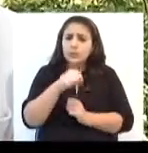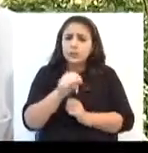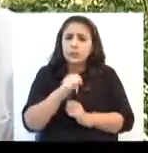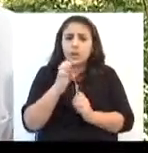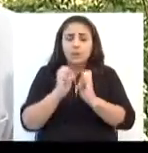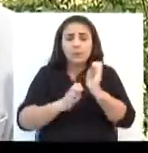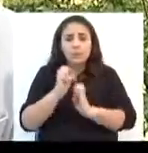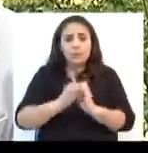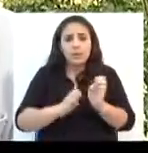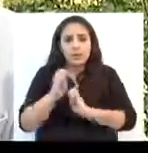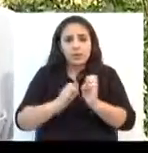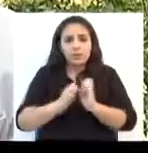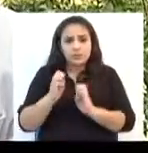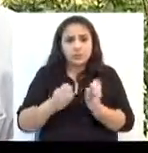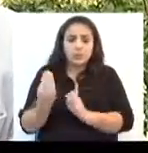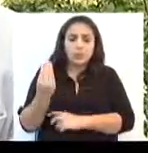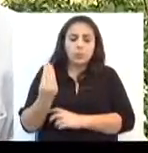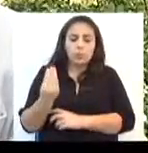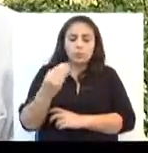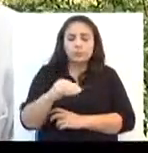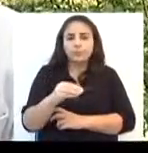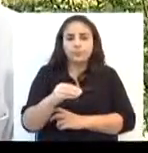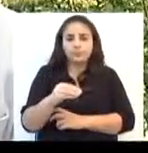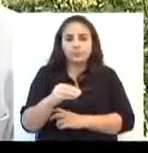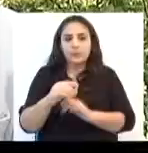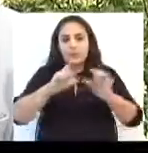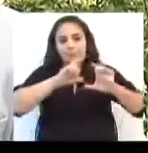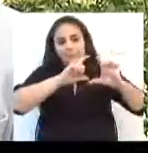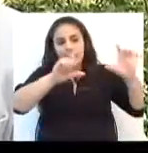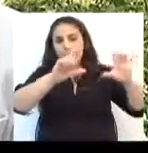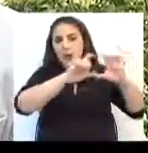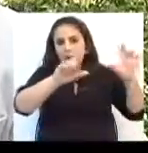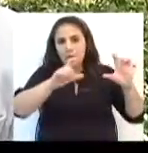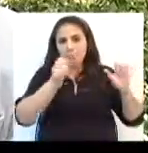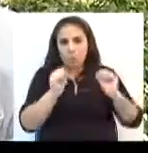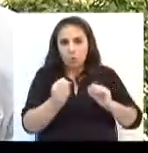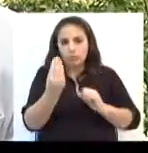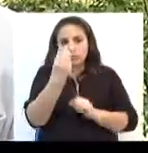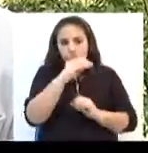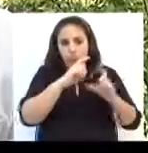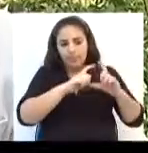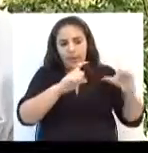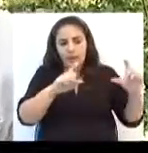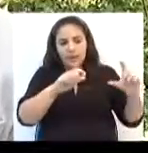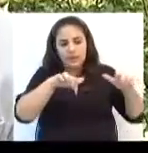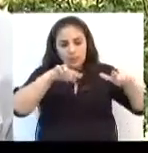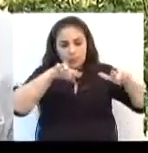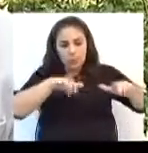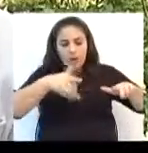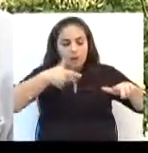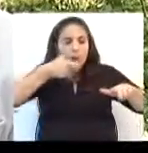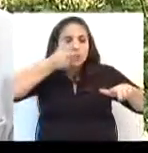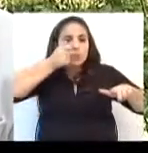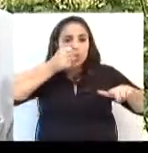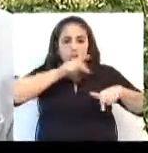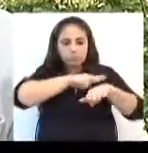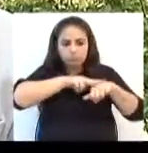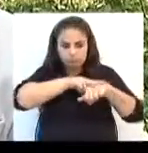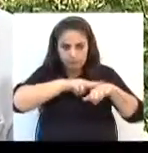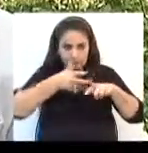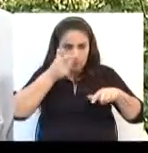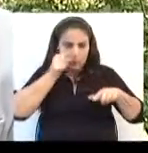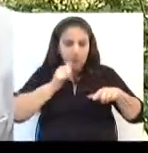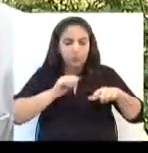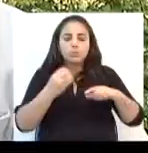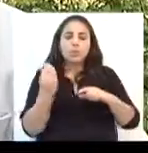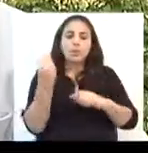a empresa possa colocar uma placa, né? Essa placa vai indicar que ali é um espaço adotado por aquela empresa ou